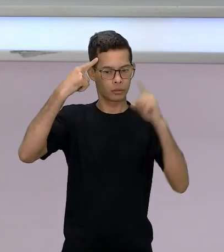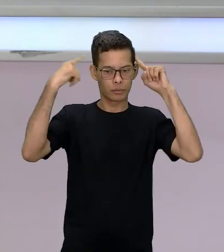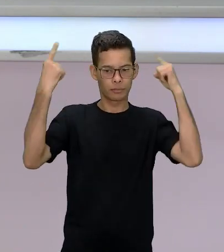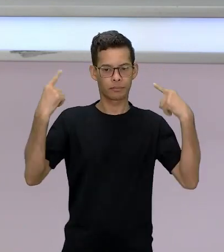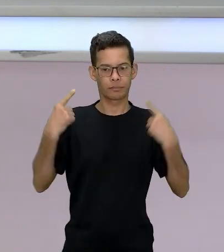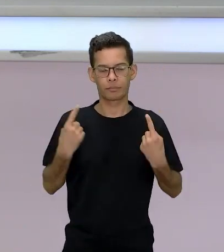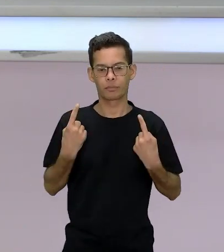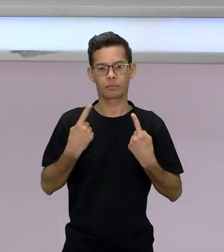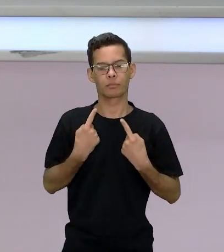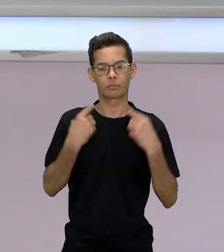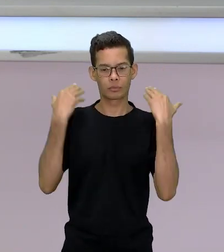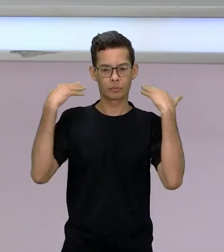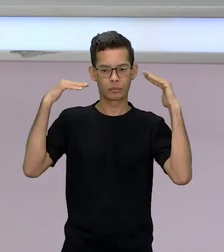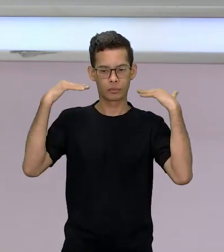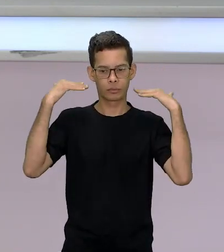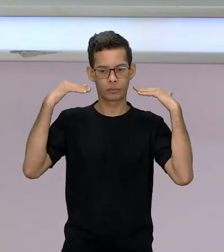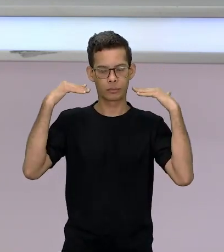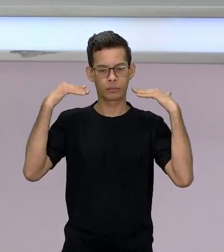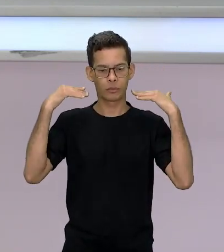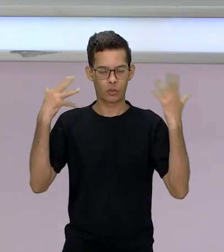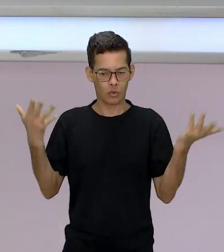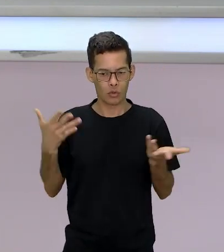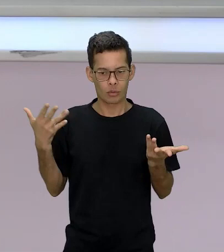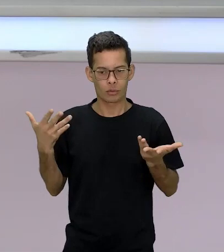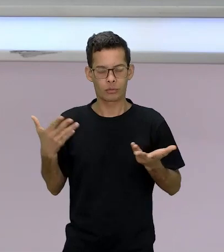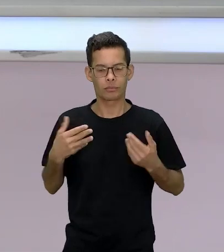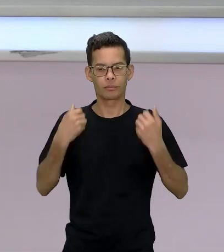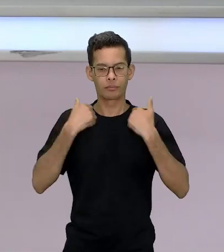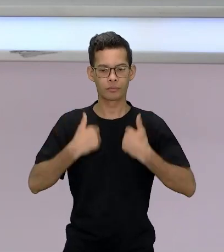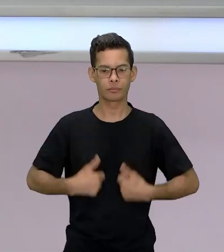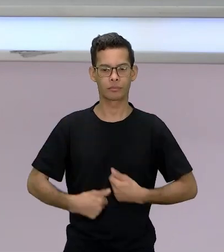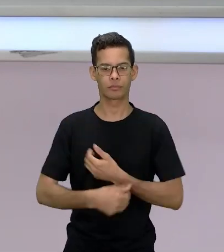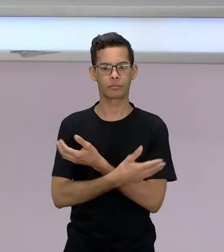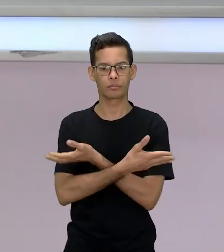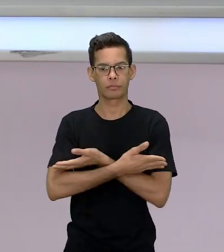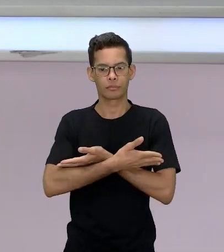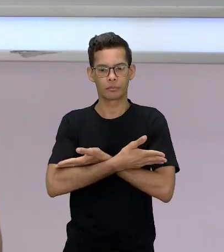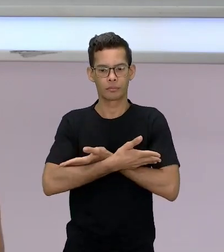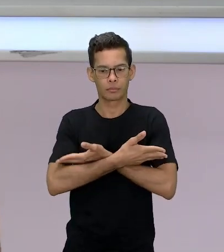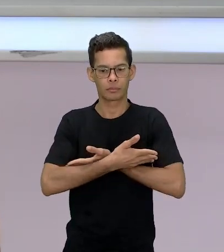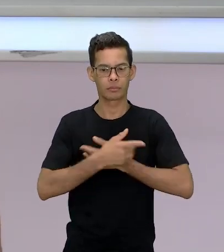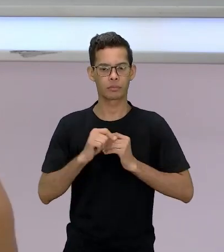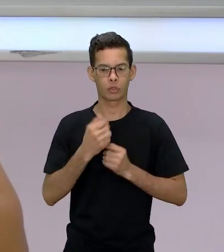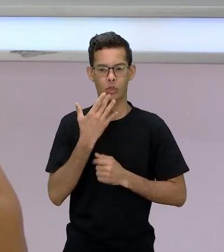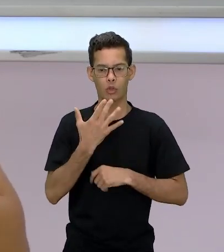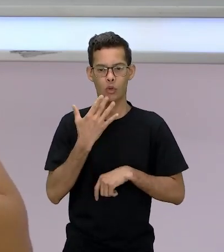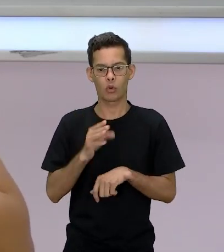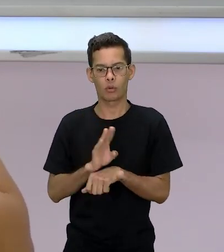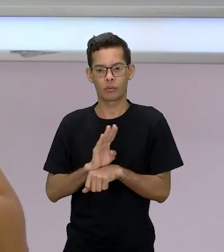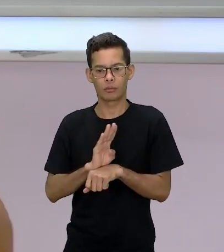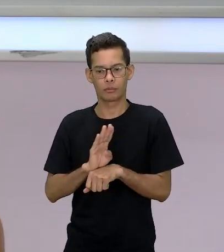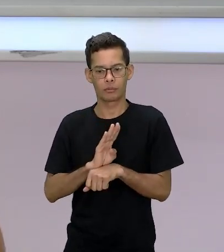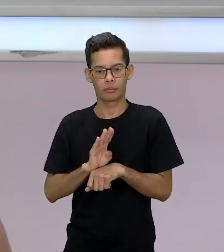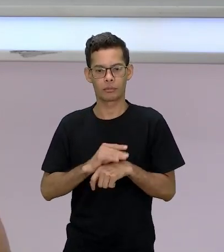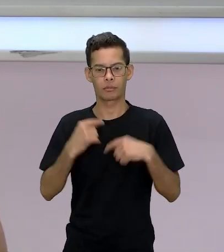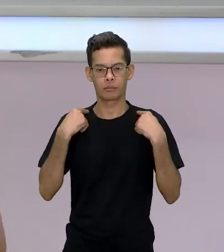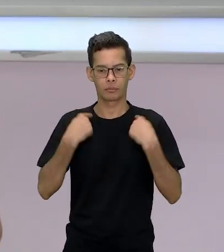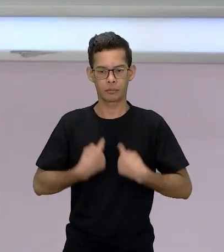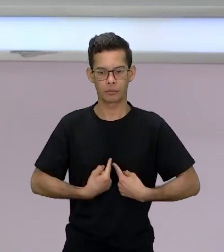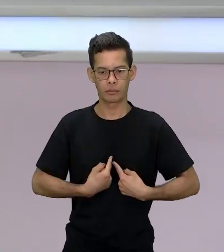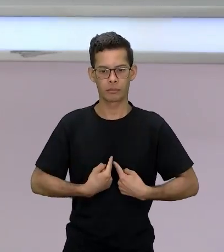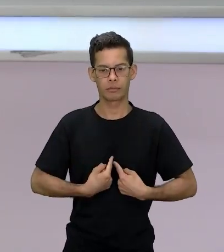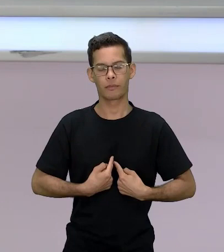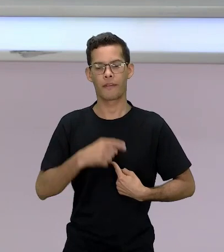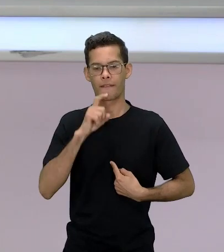e curtos. Estou vestindo uma blusa bege, usando um colar verde,